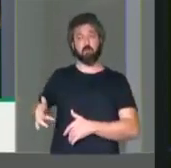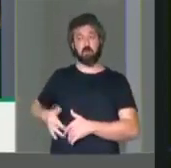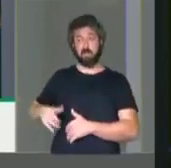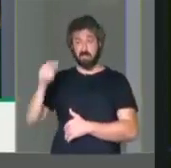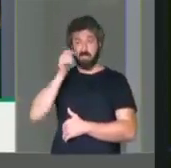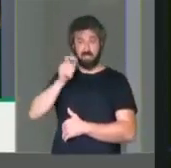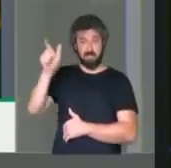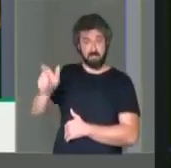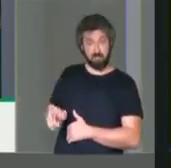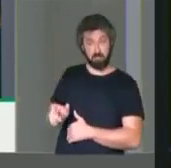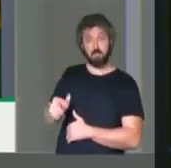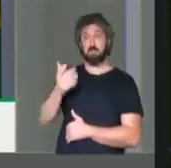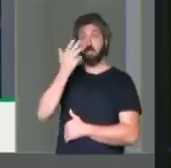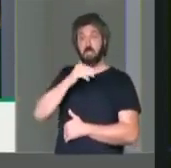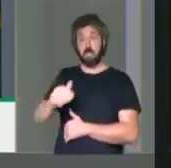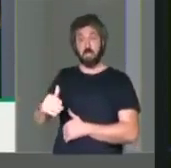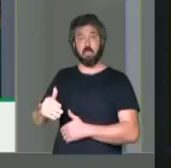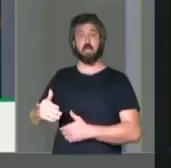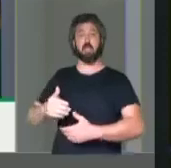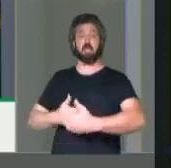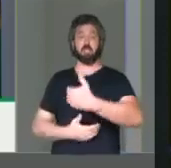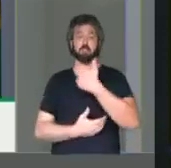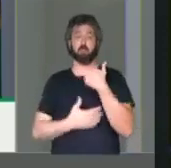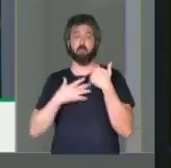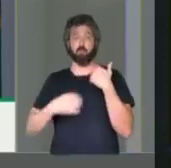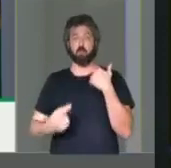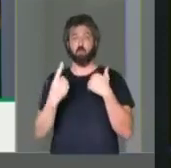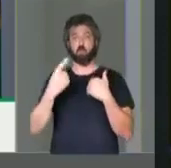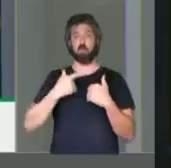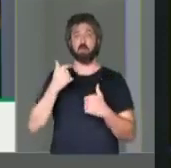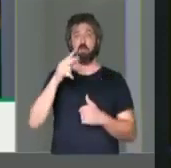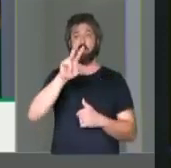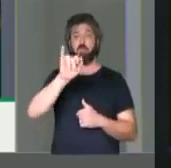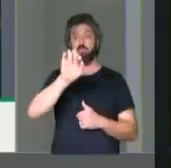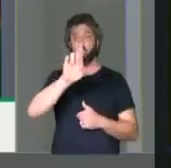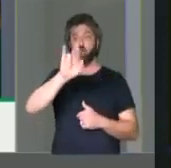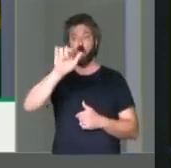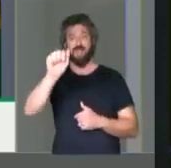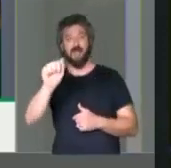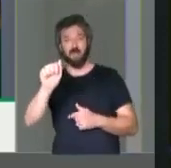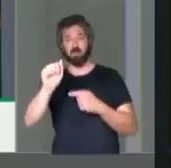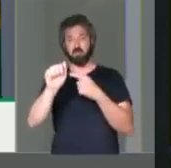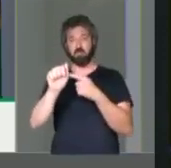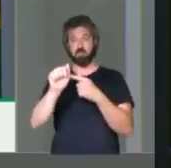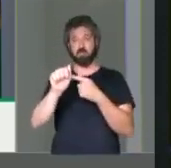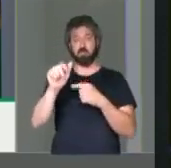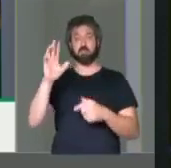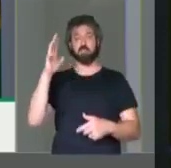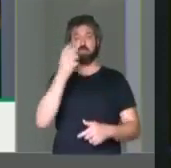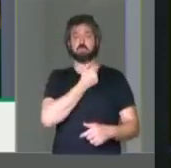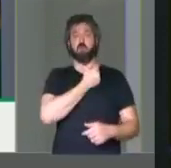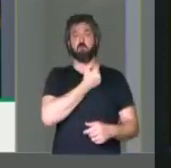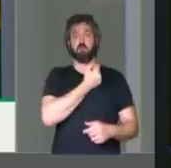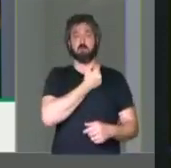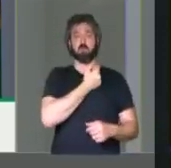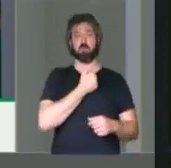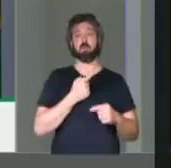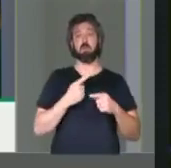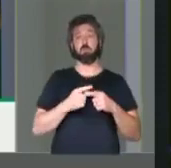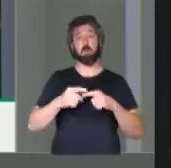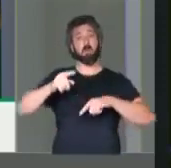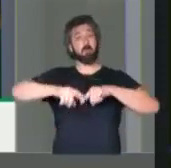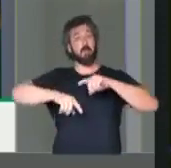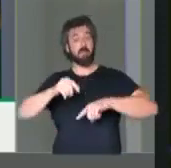menina com uma criança na mão de um aninho, que hoje se chama Vitória, foi salva por